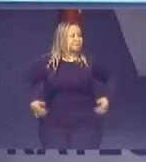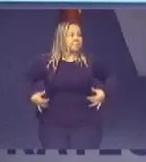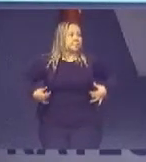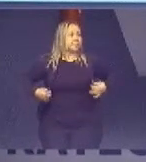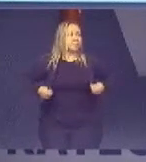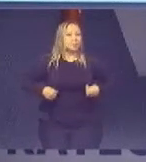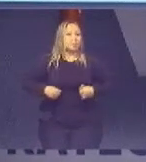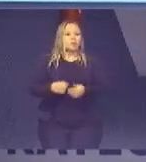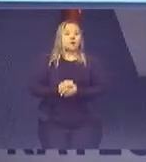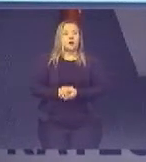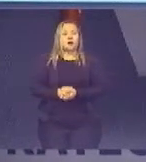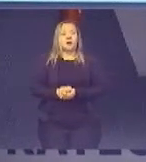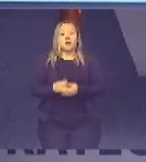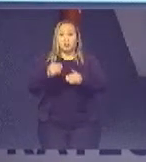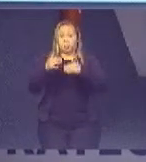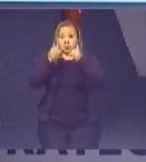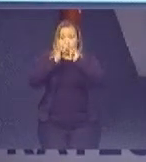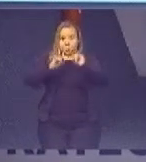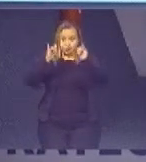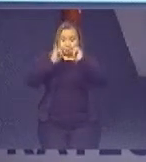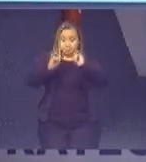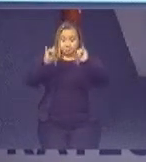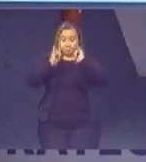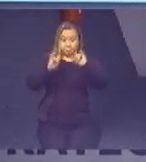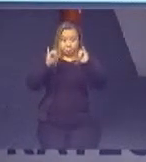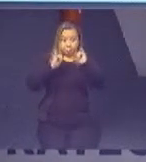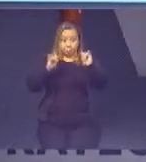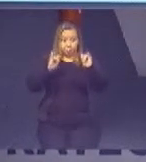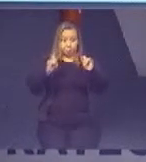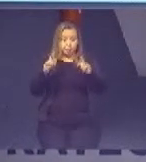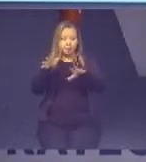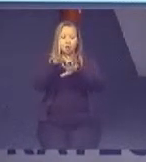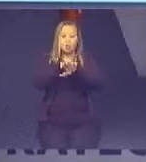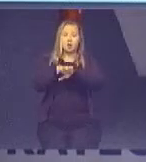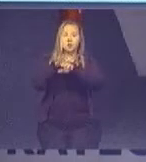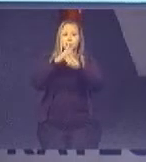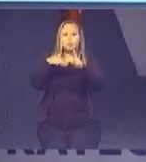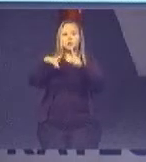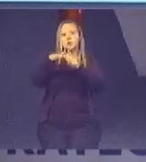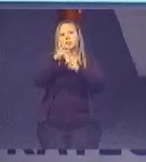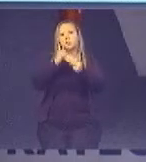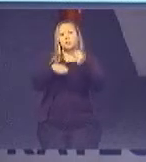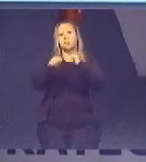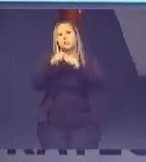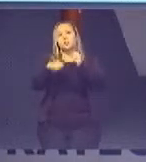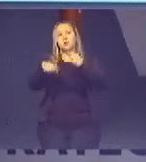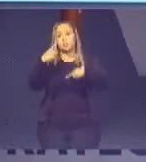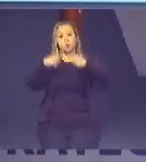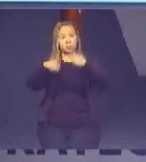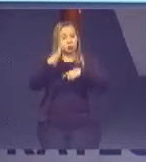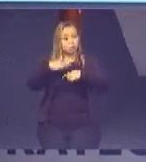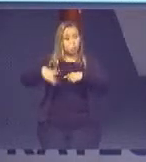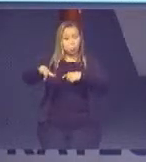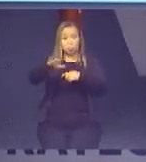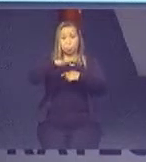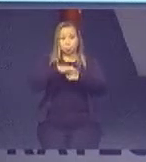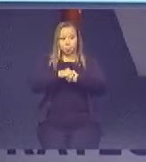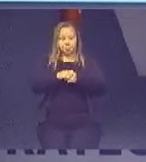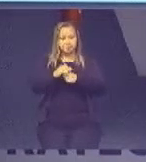Aqui nós promovemos a inclusão social, econômica e política de todos, independente de idade,